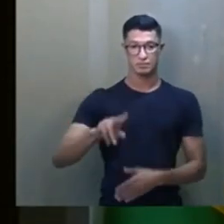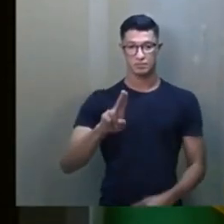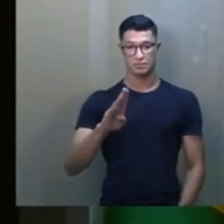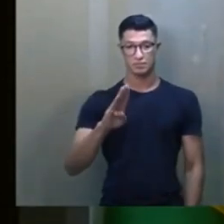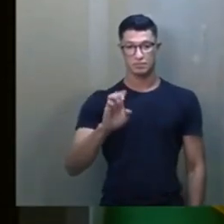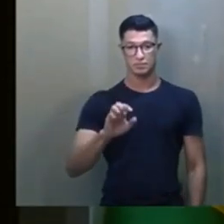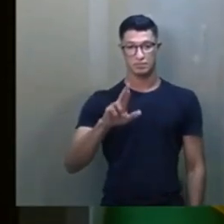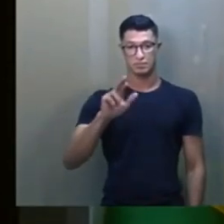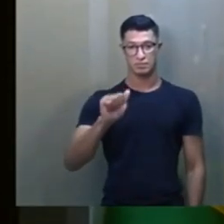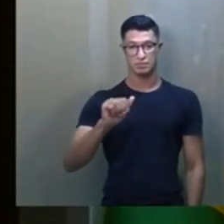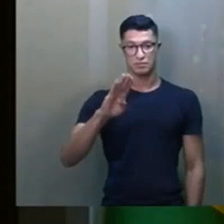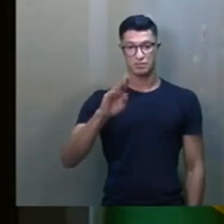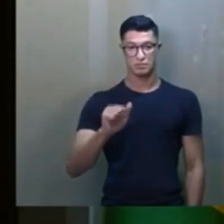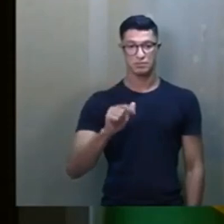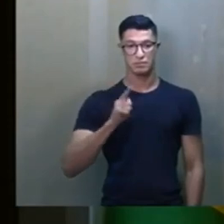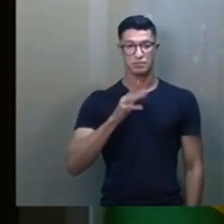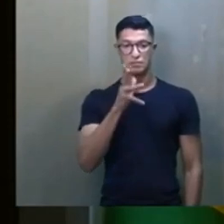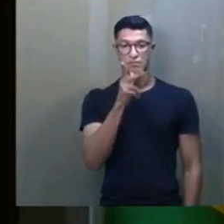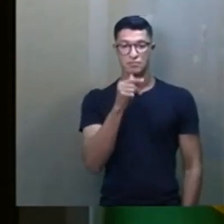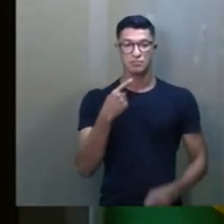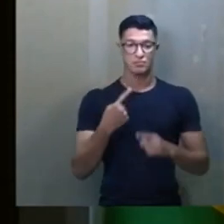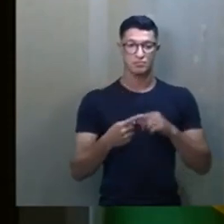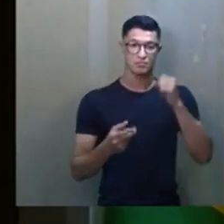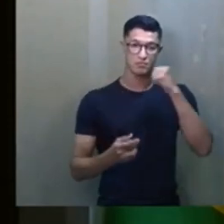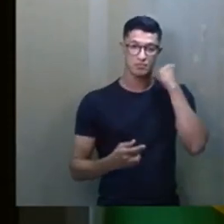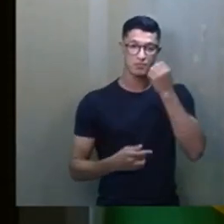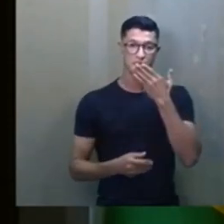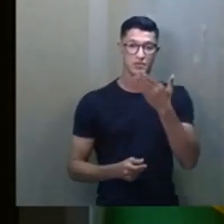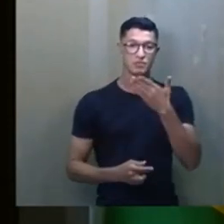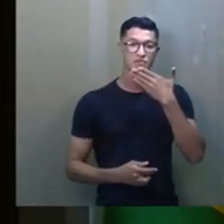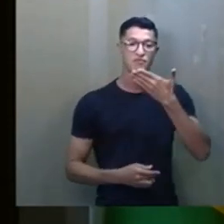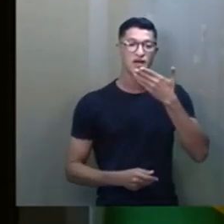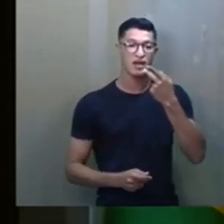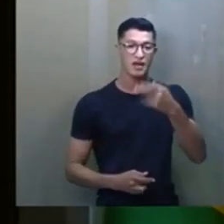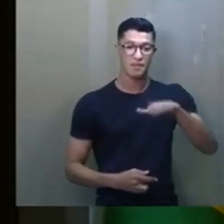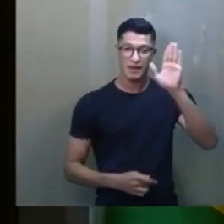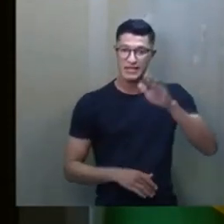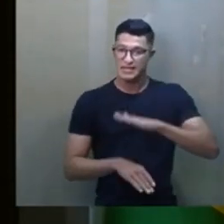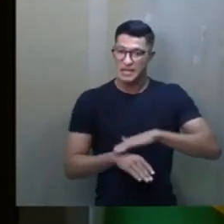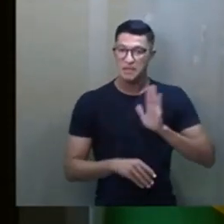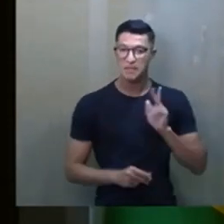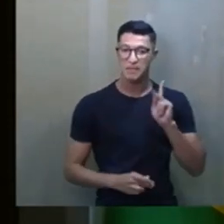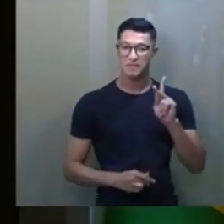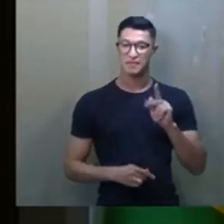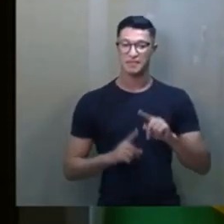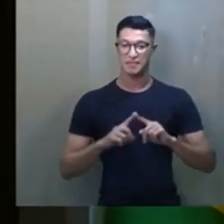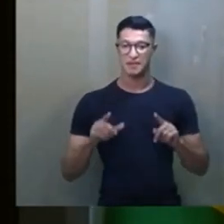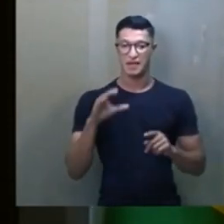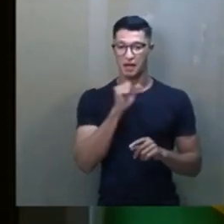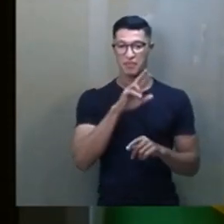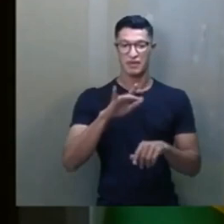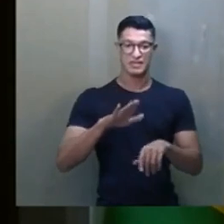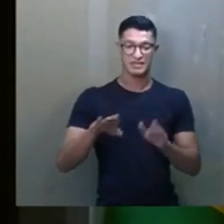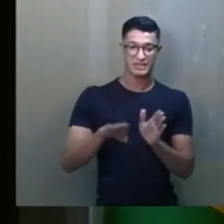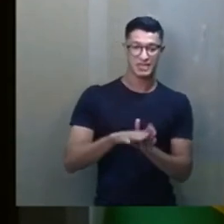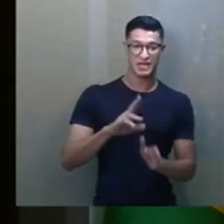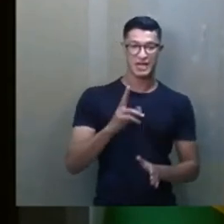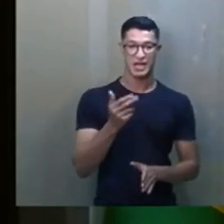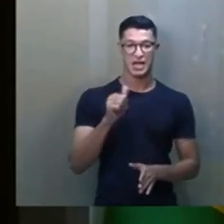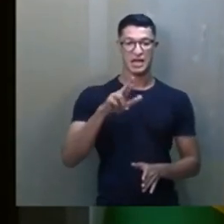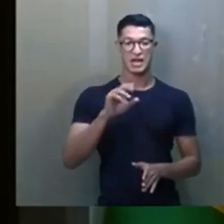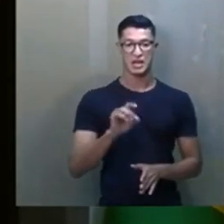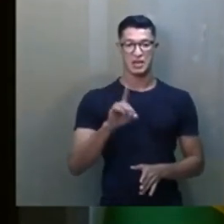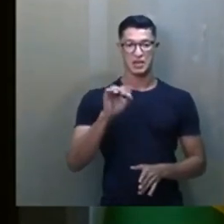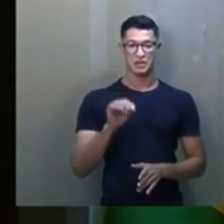Eu só estou demorando um pouquinho mais, porque o senador me pediu para falar mais tempo. Mas logo vai chegar o aru, tá? Esse é o último